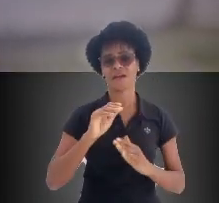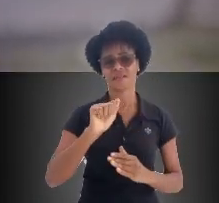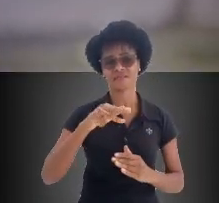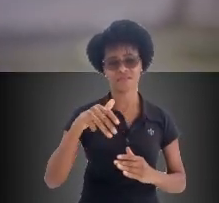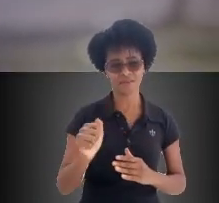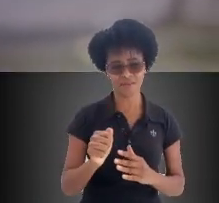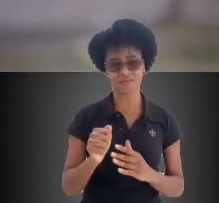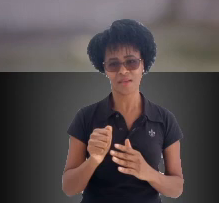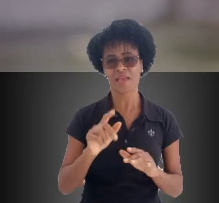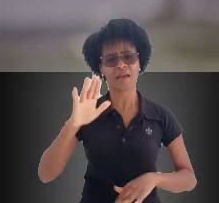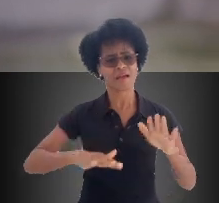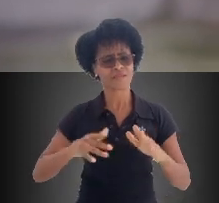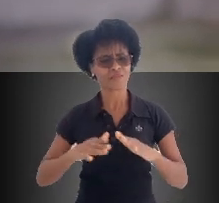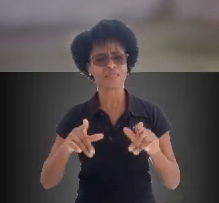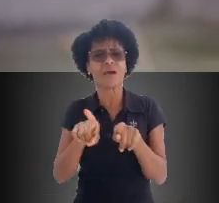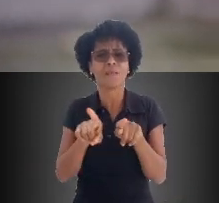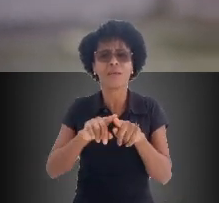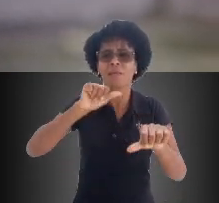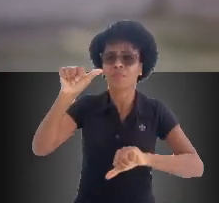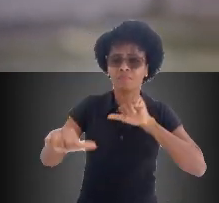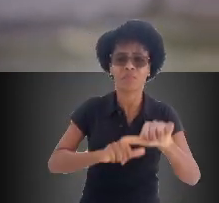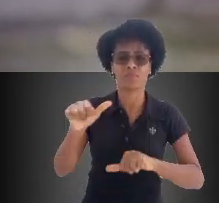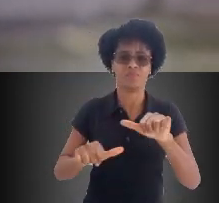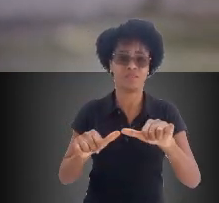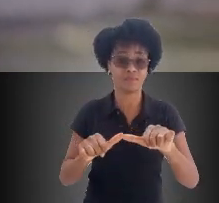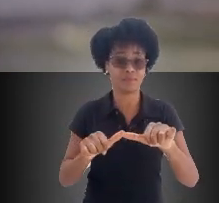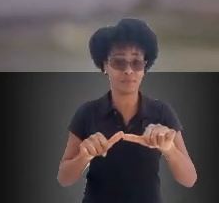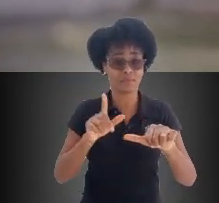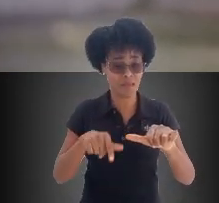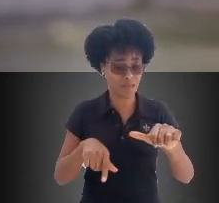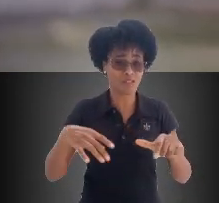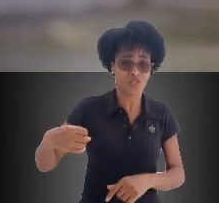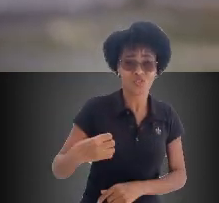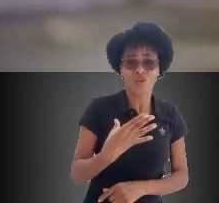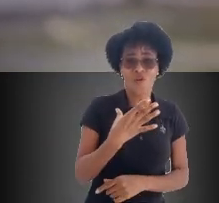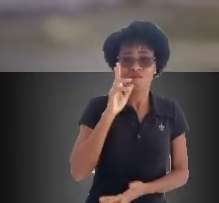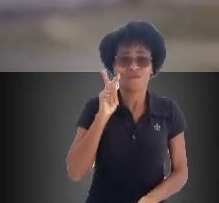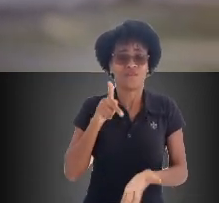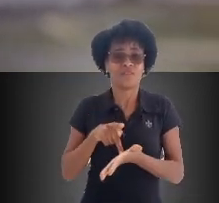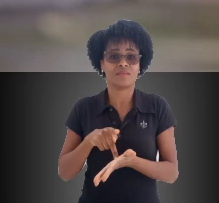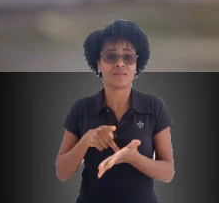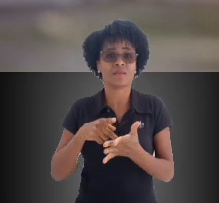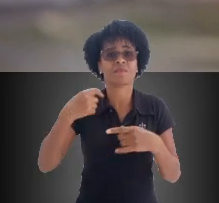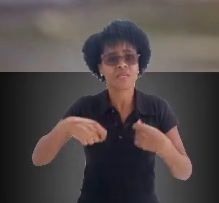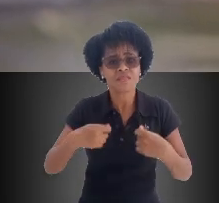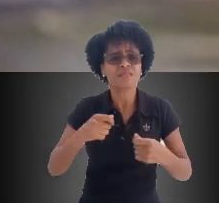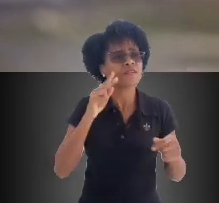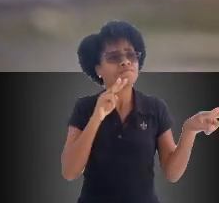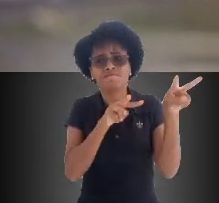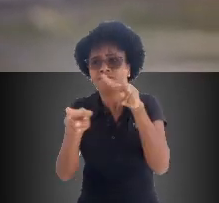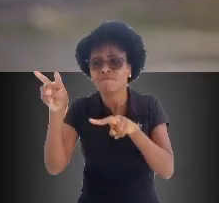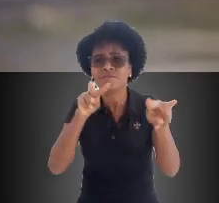Ama, além do desejo de mudança social, ele também traz essa nova realidade que precisa ser